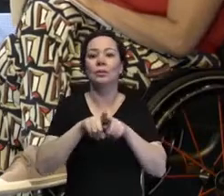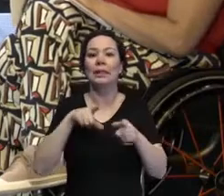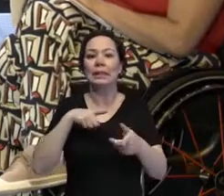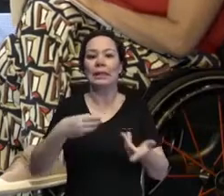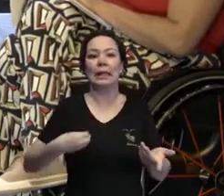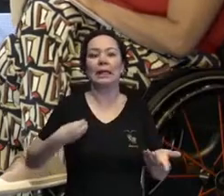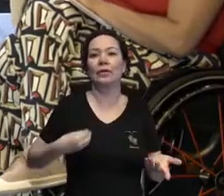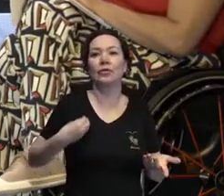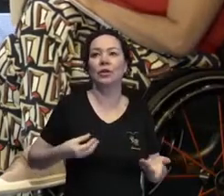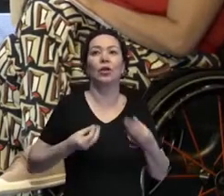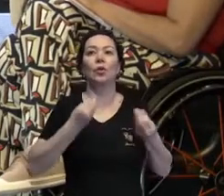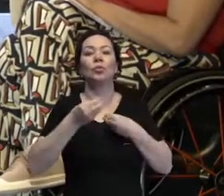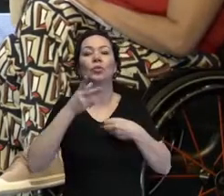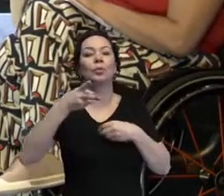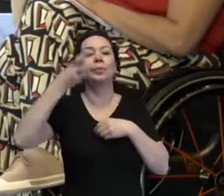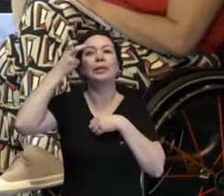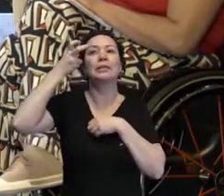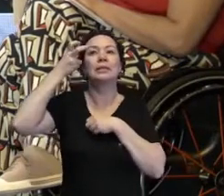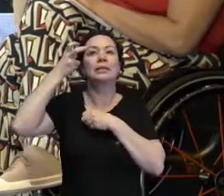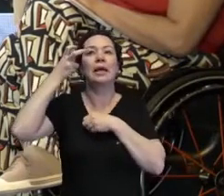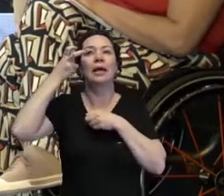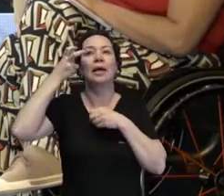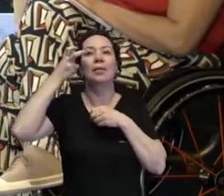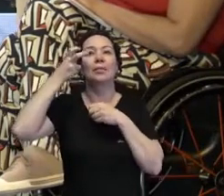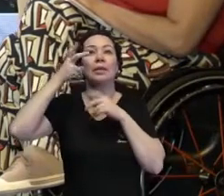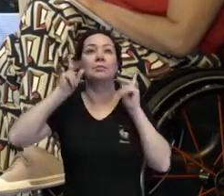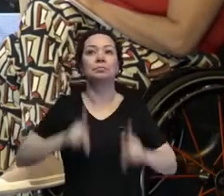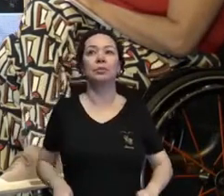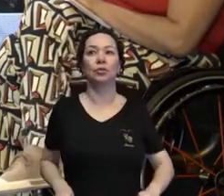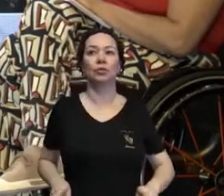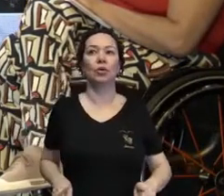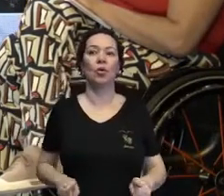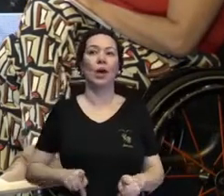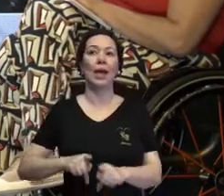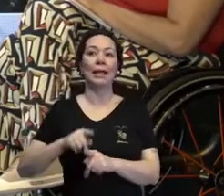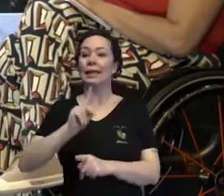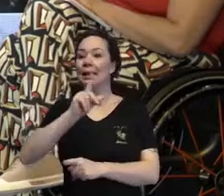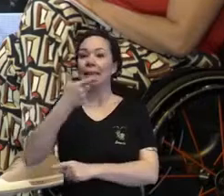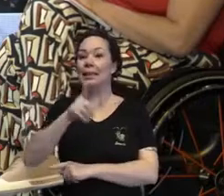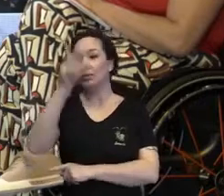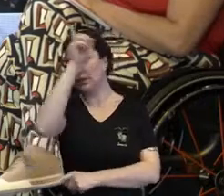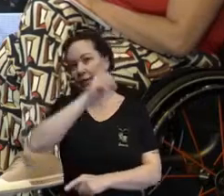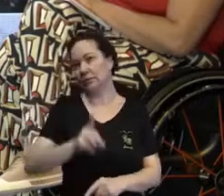esse ambiente eventual de pessoas que não são pessoas com deficiência?